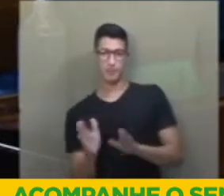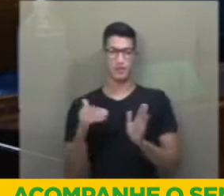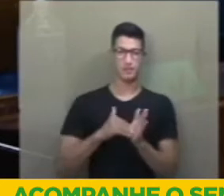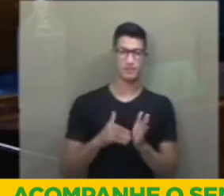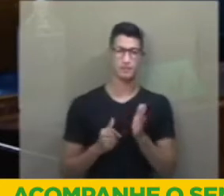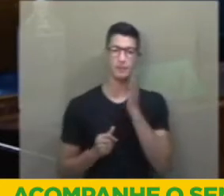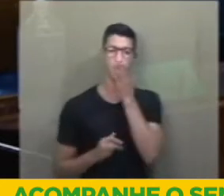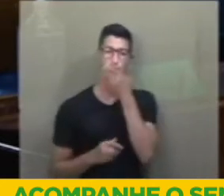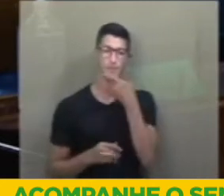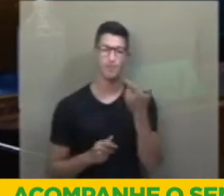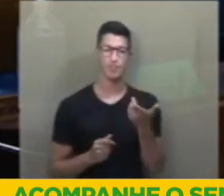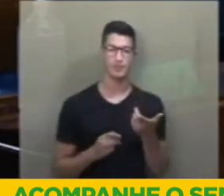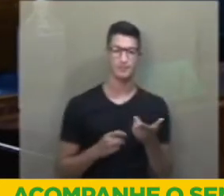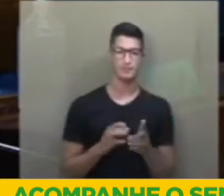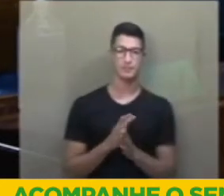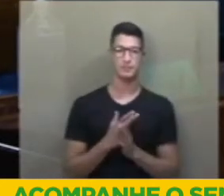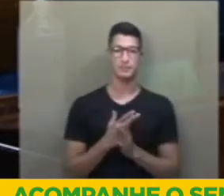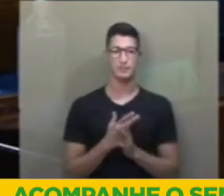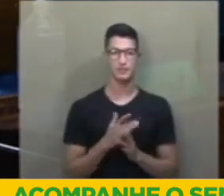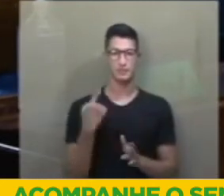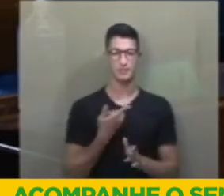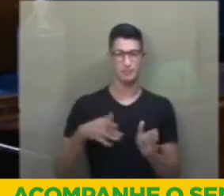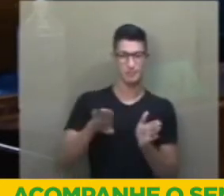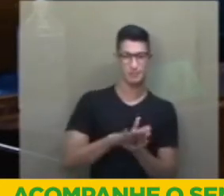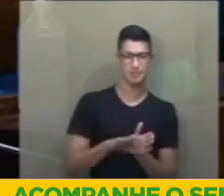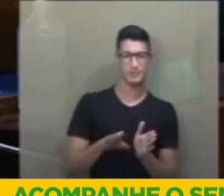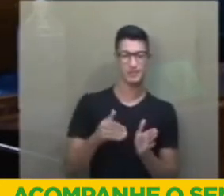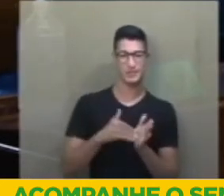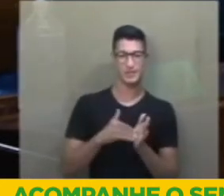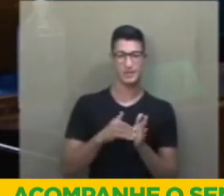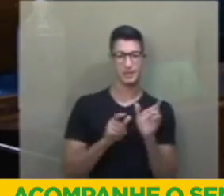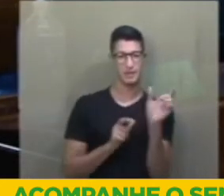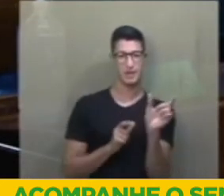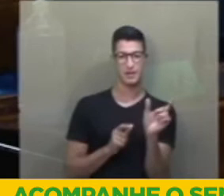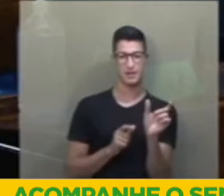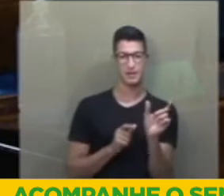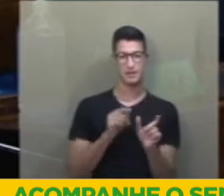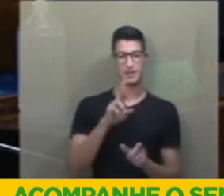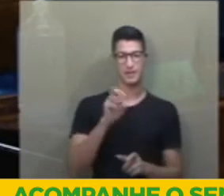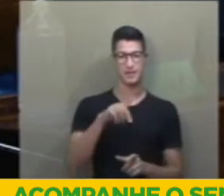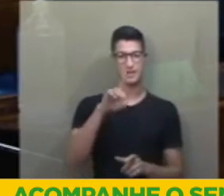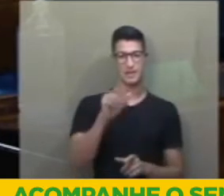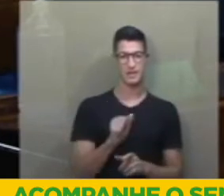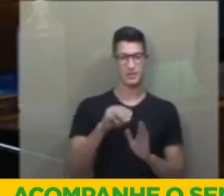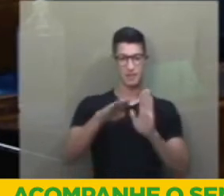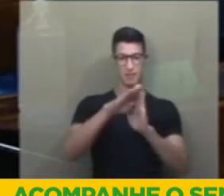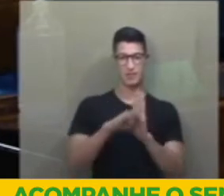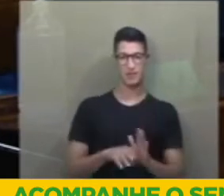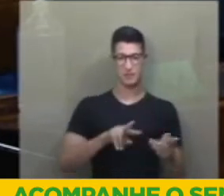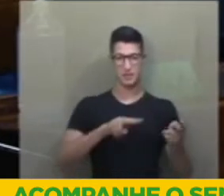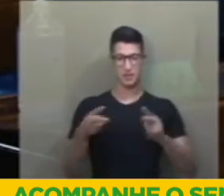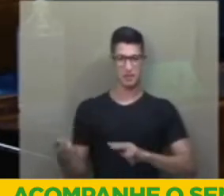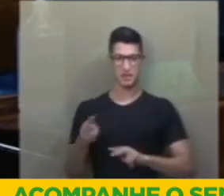a palavra renda, programa de transferência